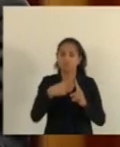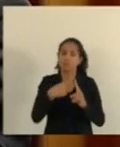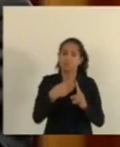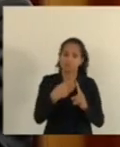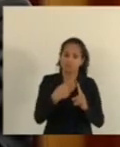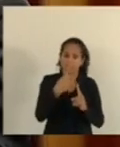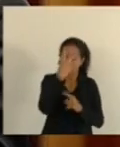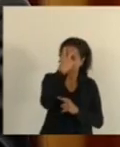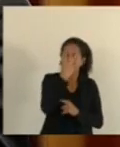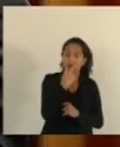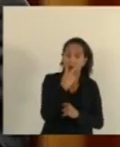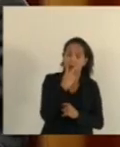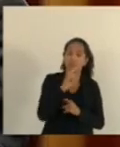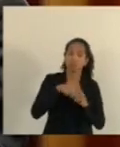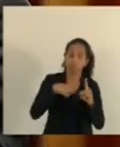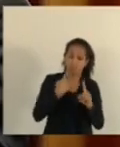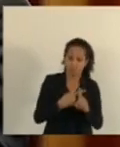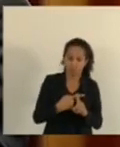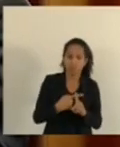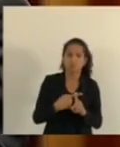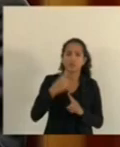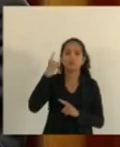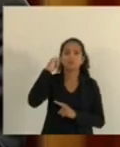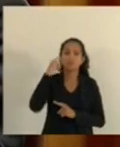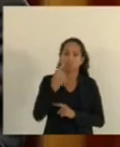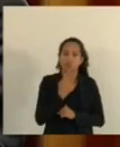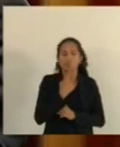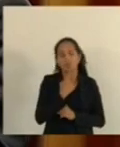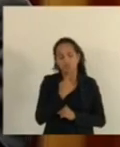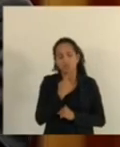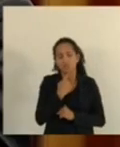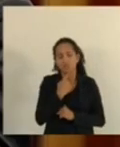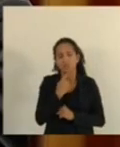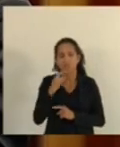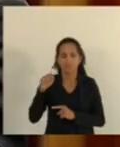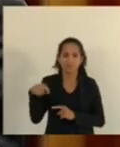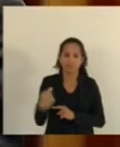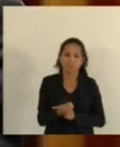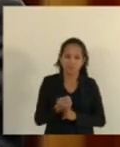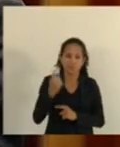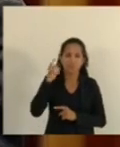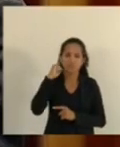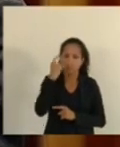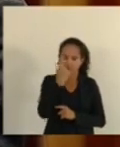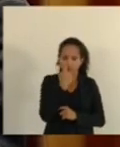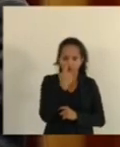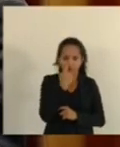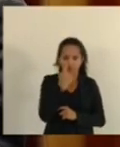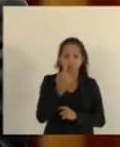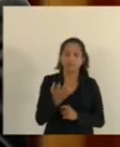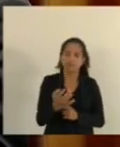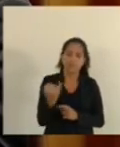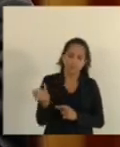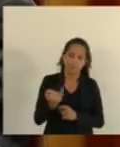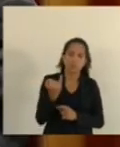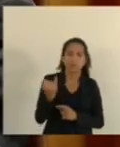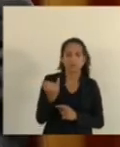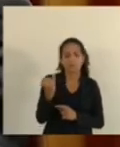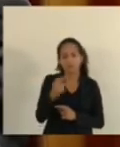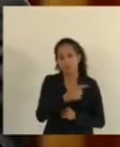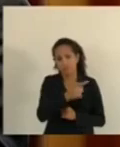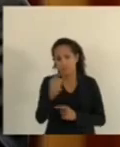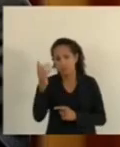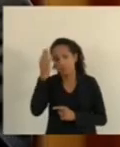seja Cega Ela ainda É deficiente Auditiva Ou seja Surda Então é muito Importante que as pessoas